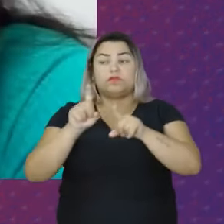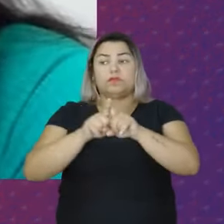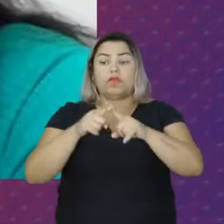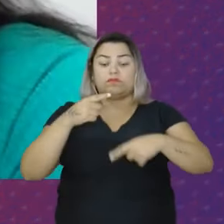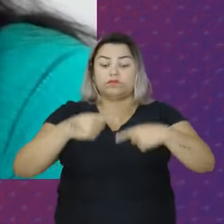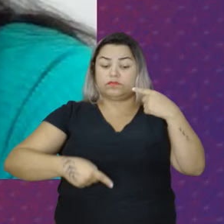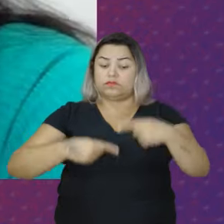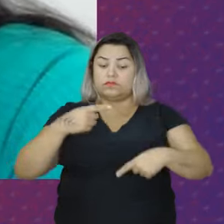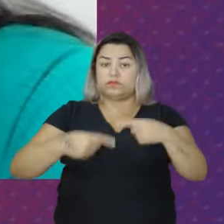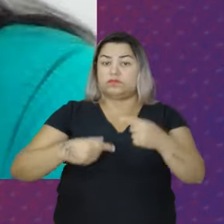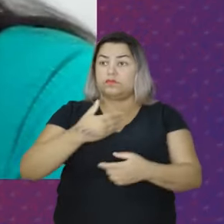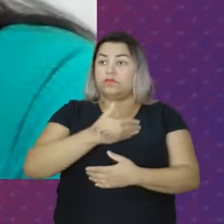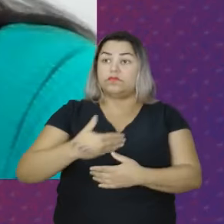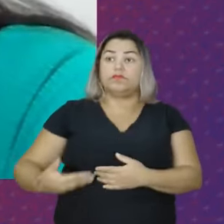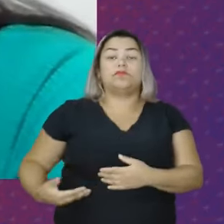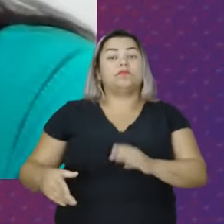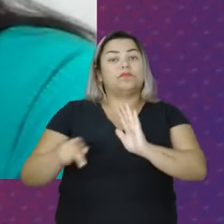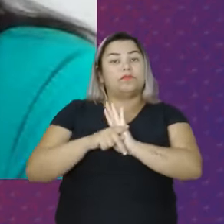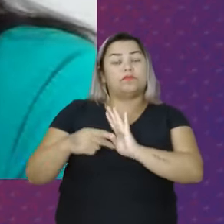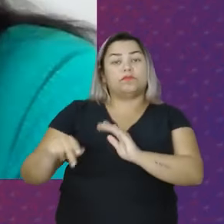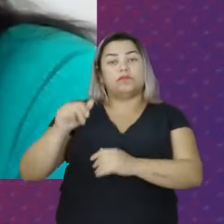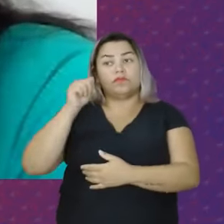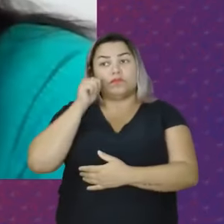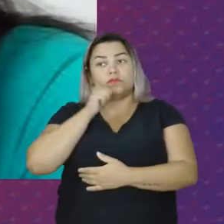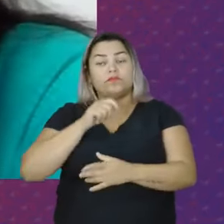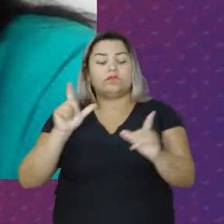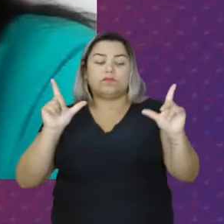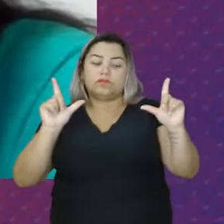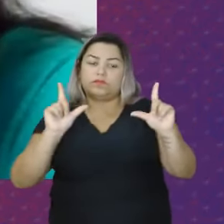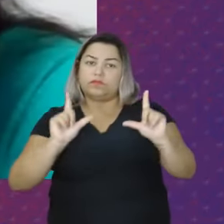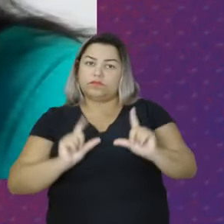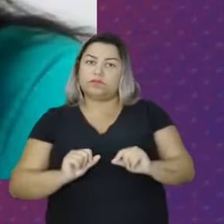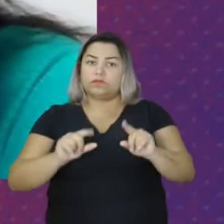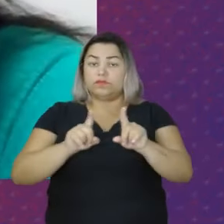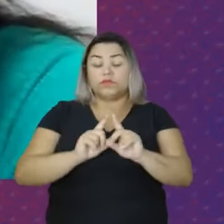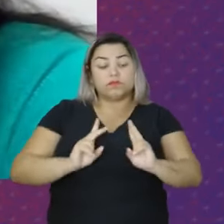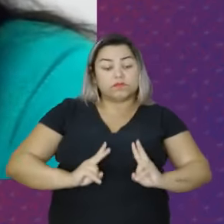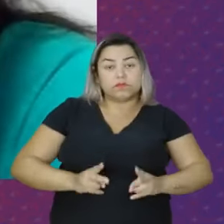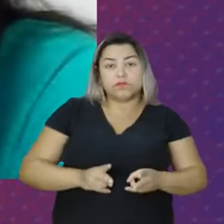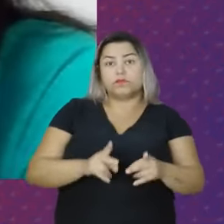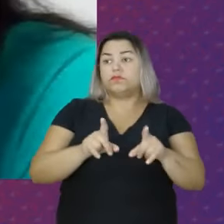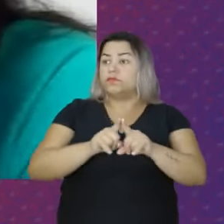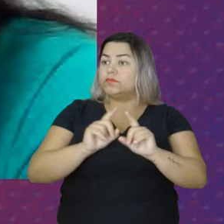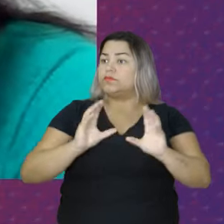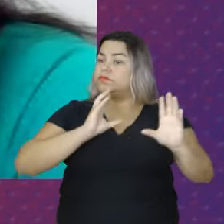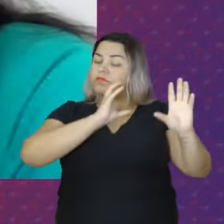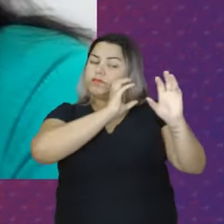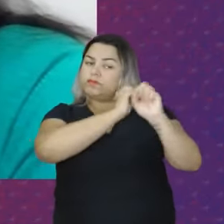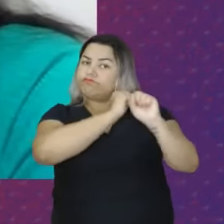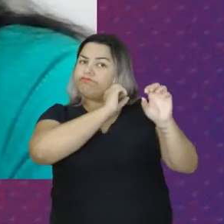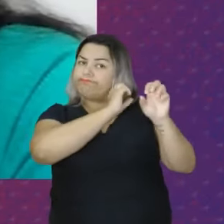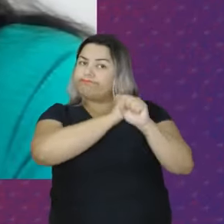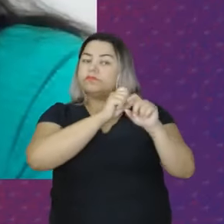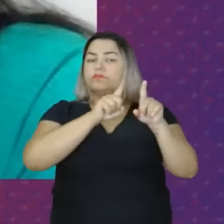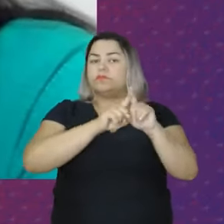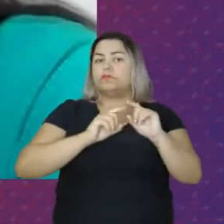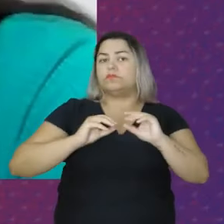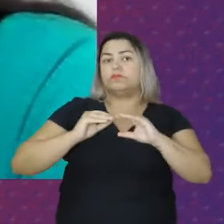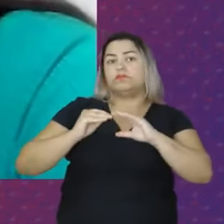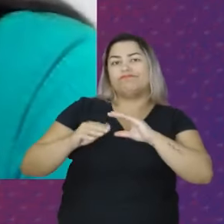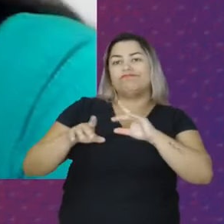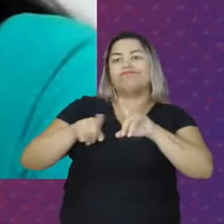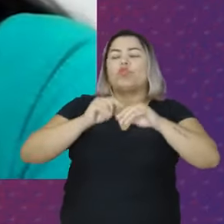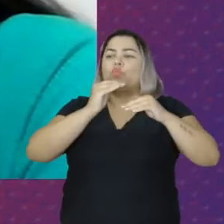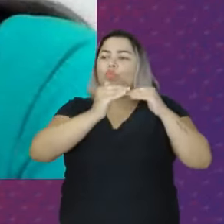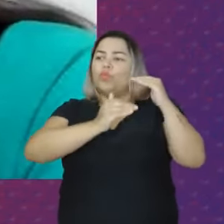públicas Para as mulheres E tem aí Uma redução Contínua Do orçamento Destinado para O